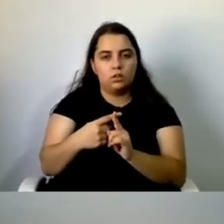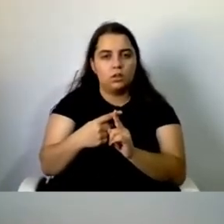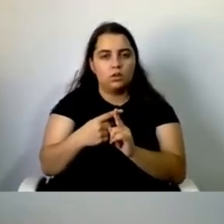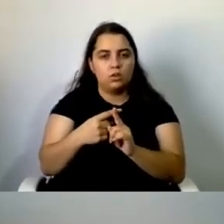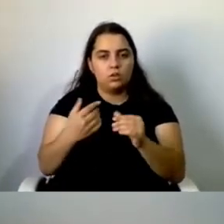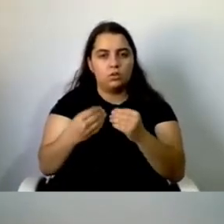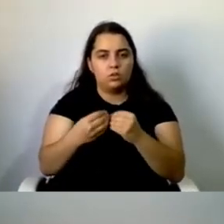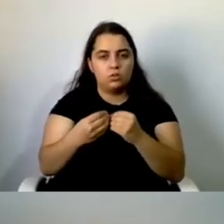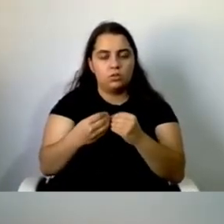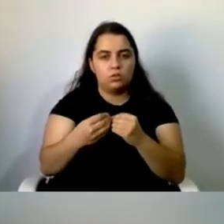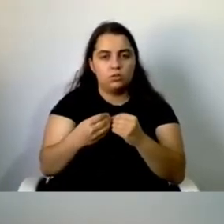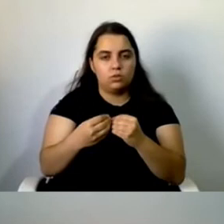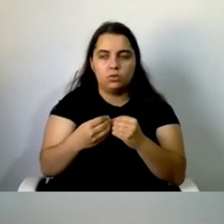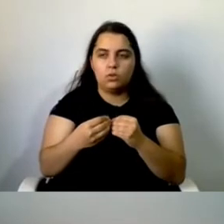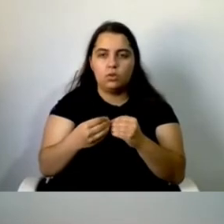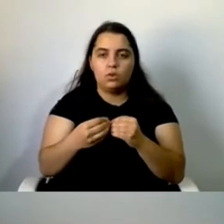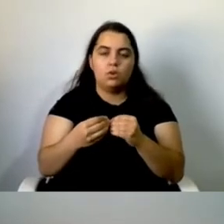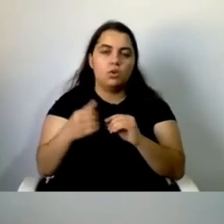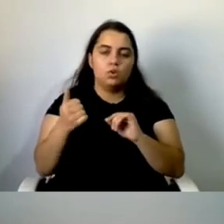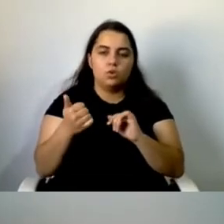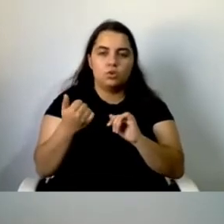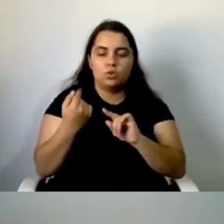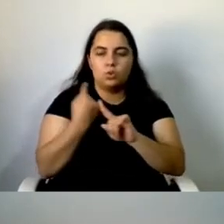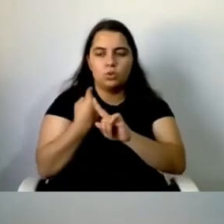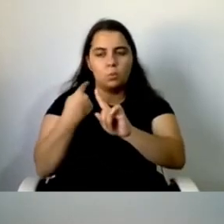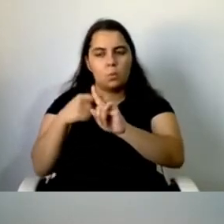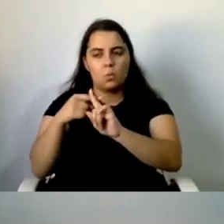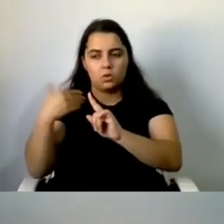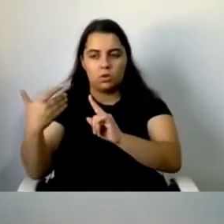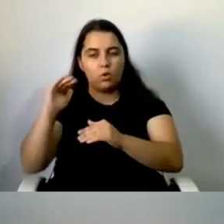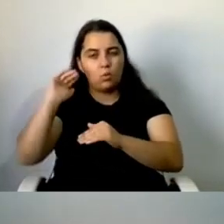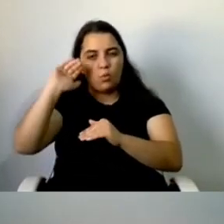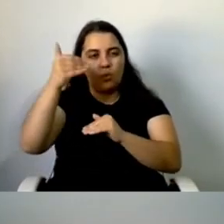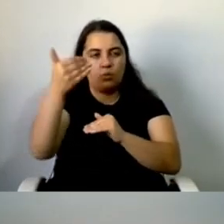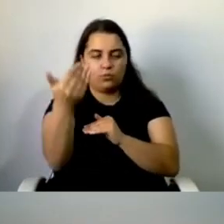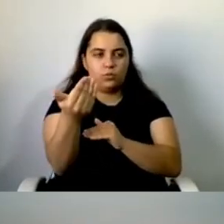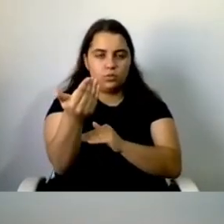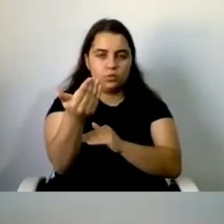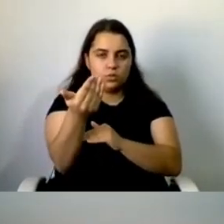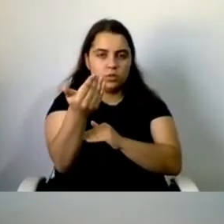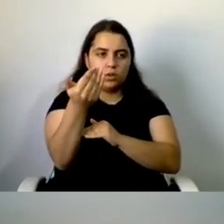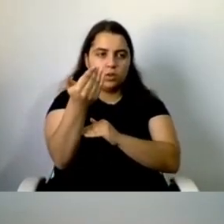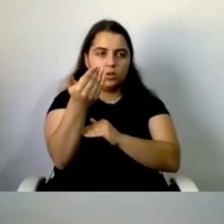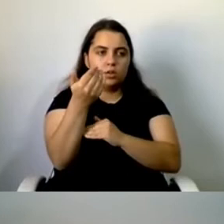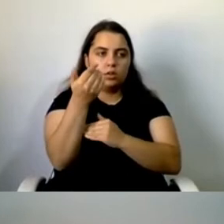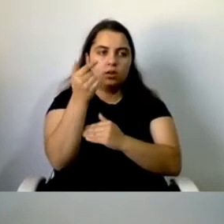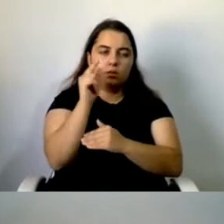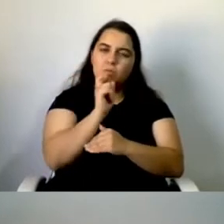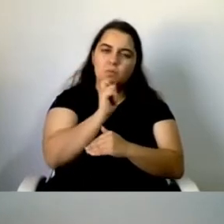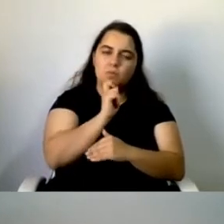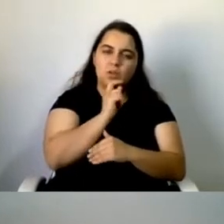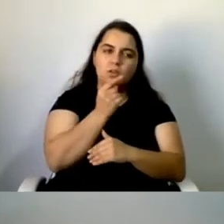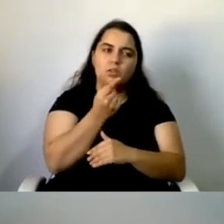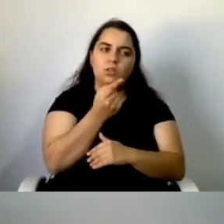conseguem demonstrar, nós temos que olhar para o futuro e está a proporcionar este serviço, que haja